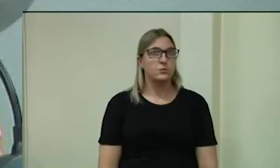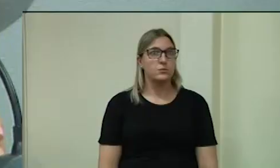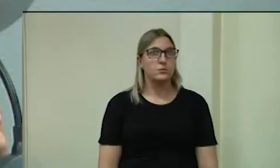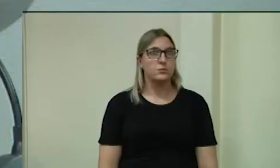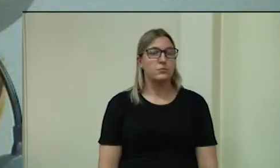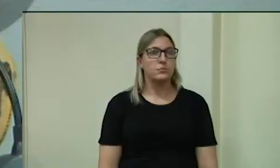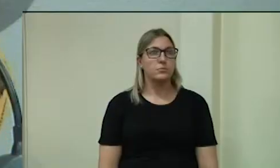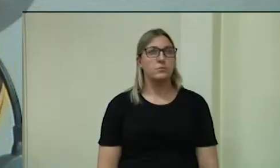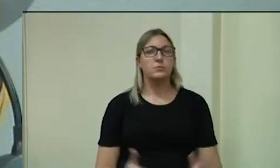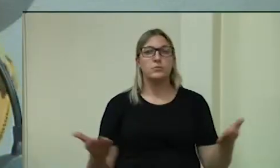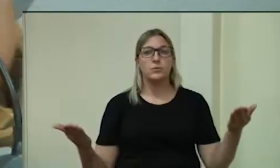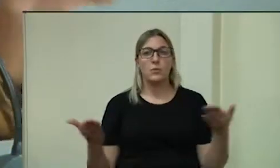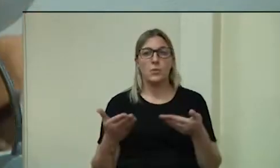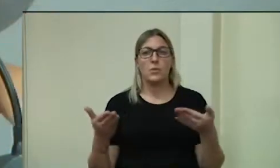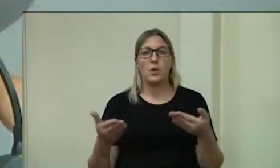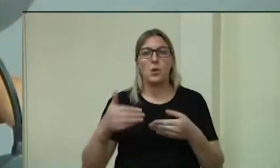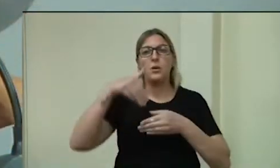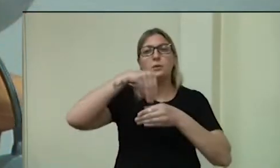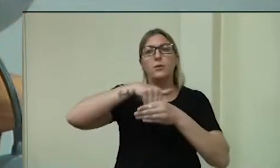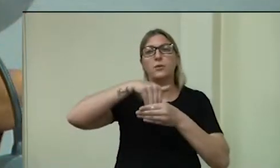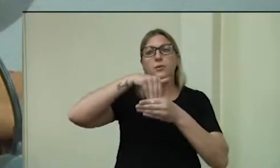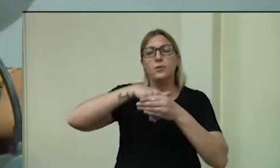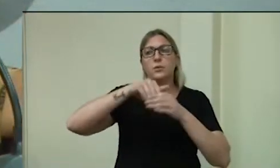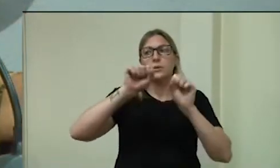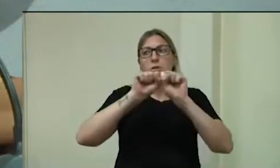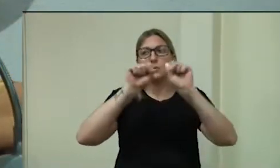em votação, então, no sistema.